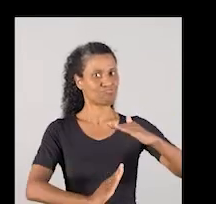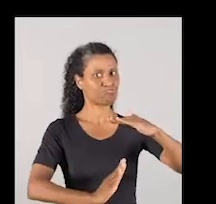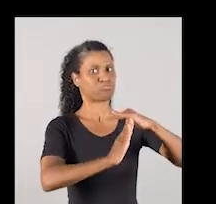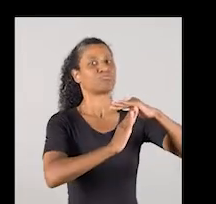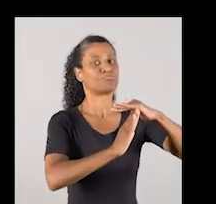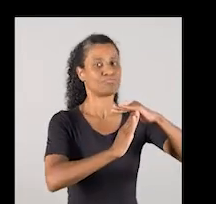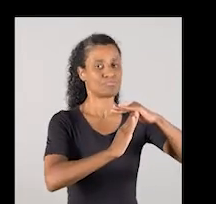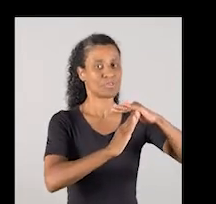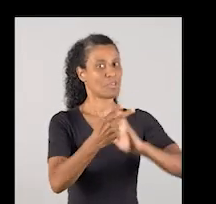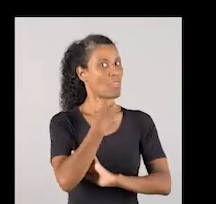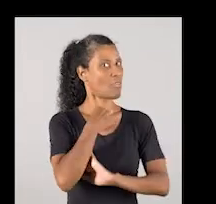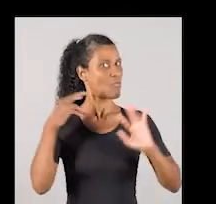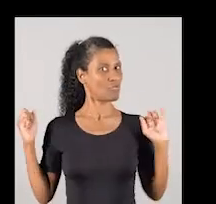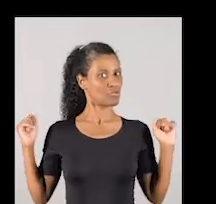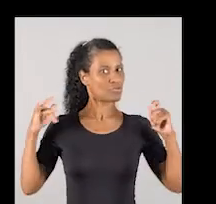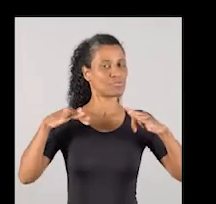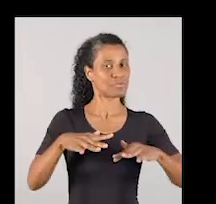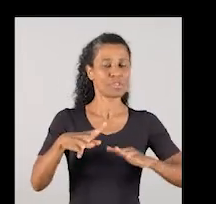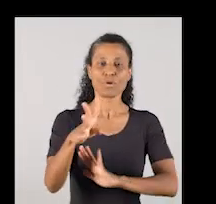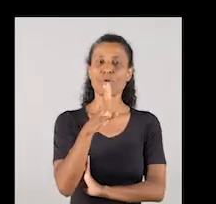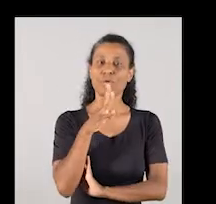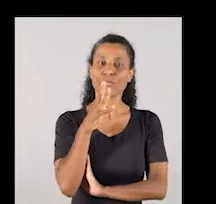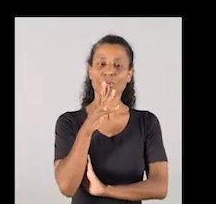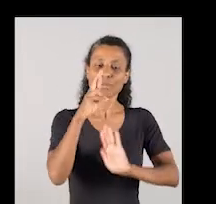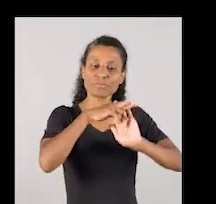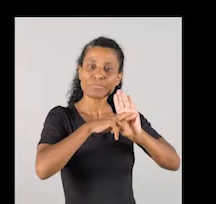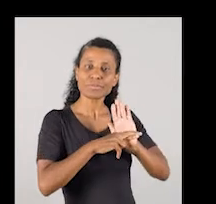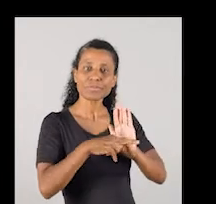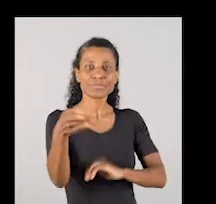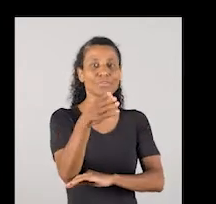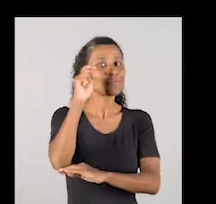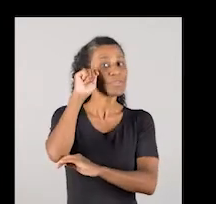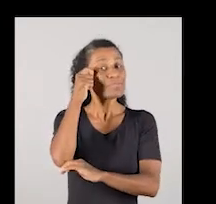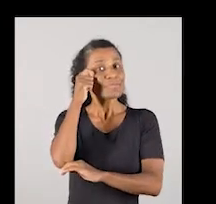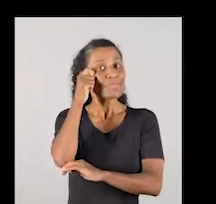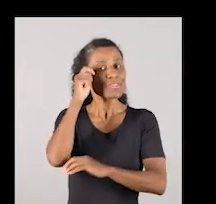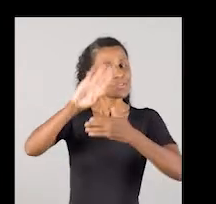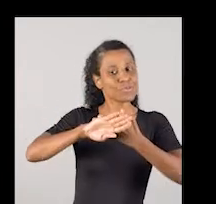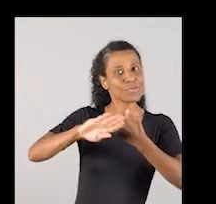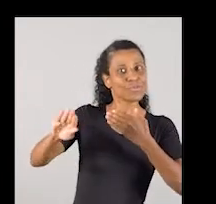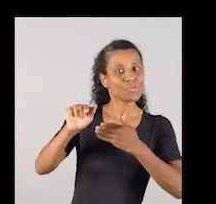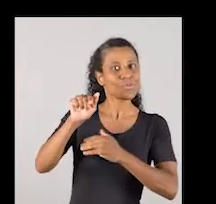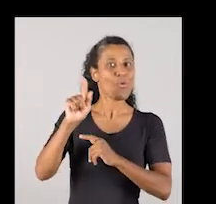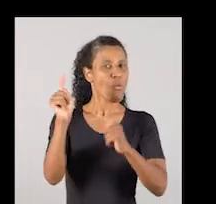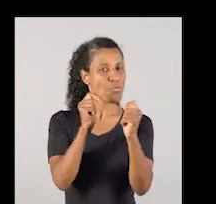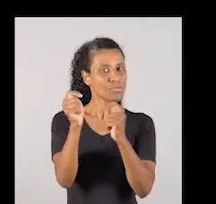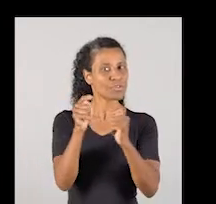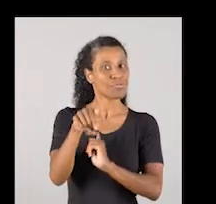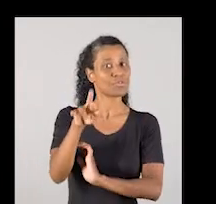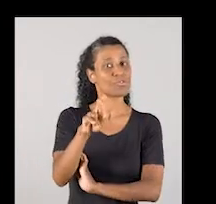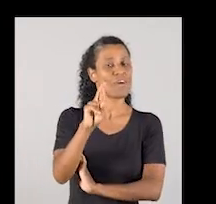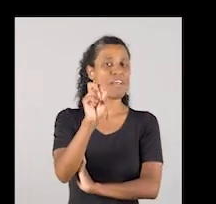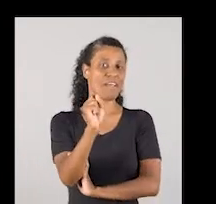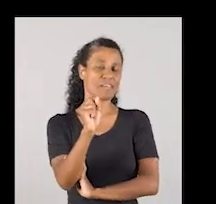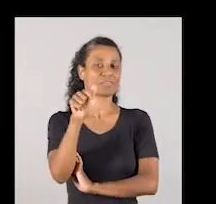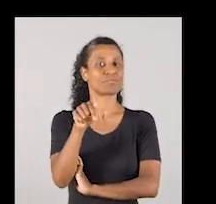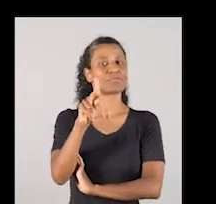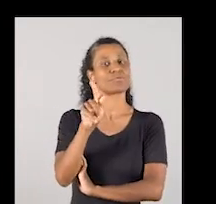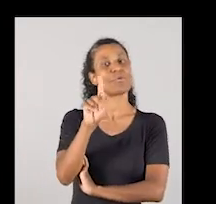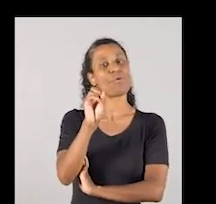limite. Não te aglomera. Conheça os protocolos da bandeira preta em distanciamentocontrolado.rs